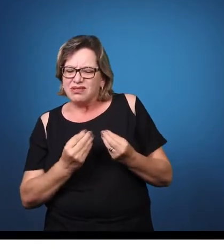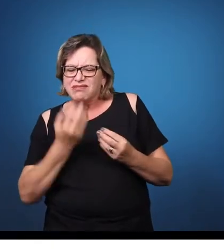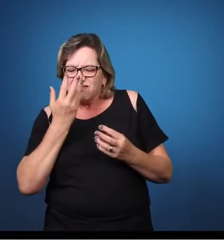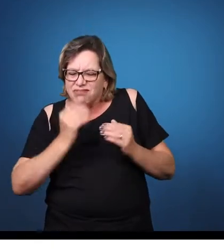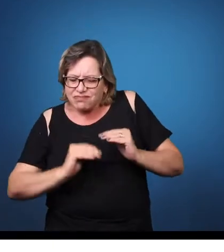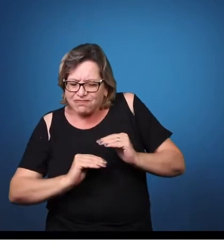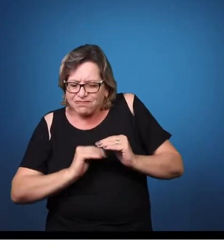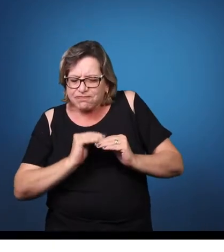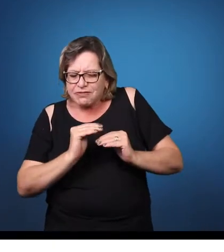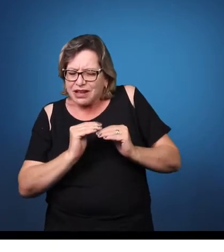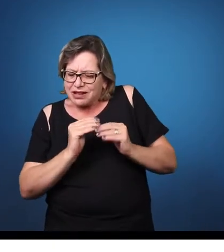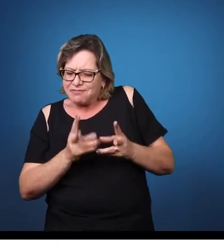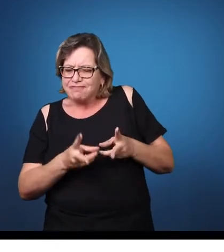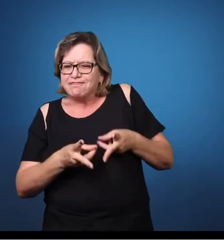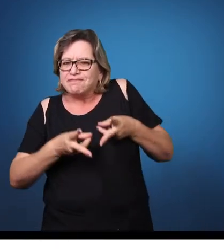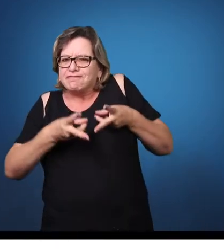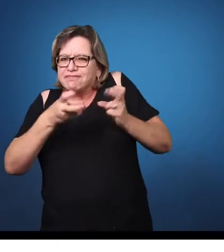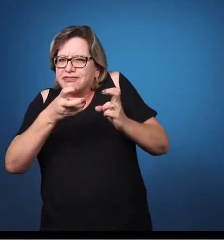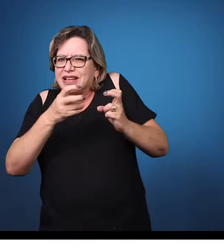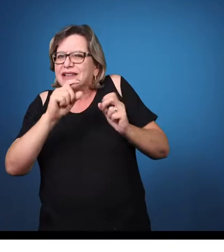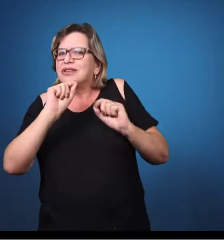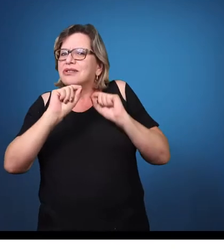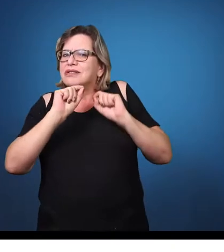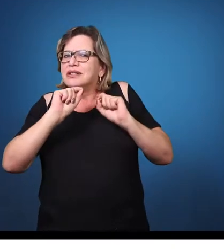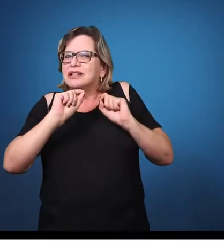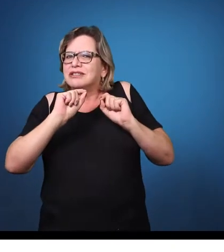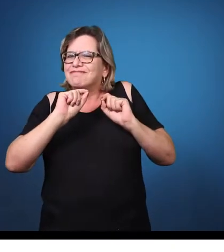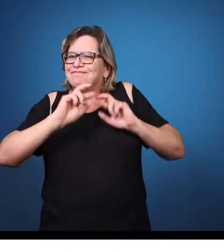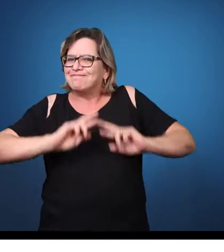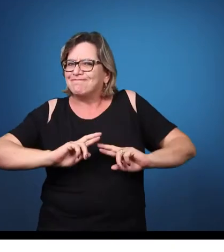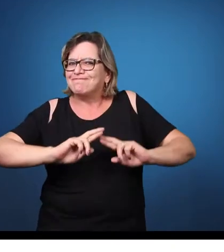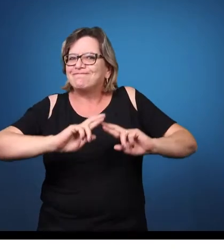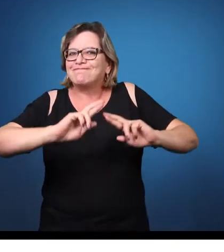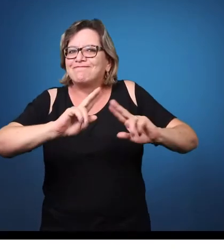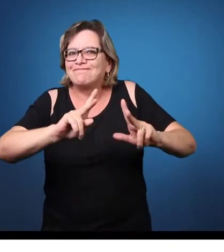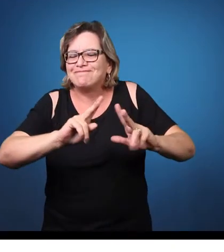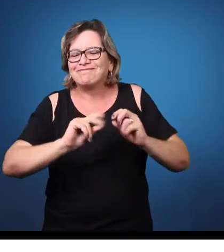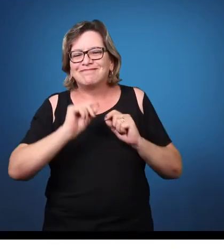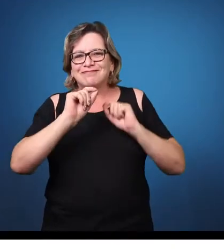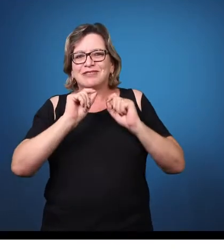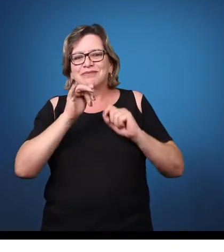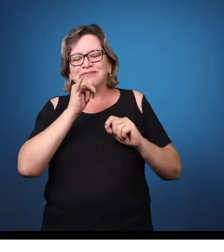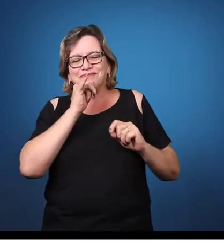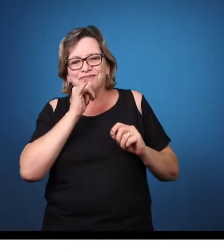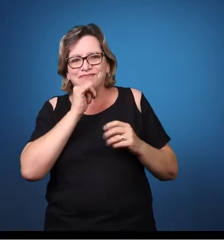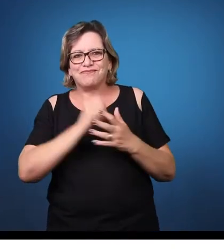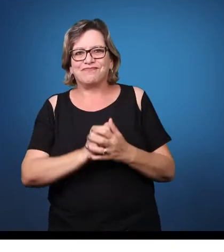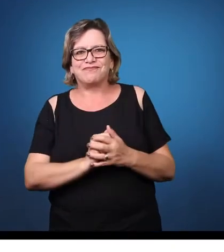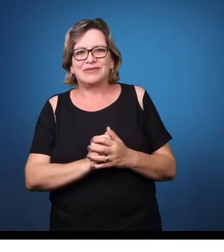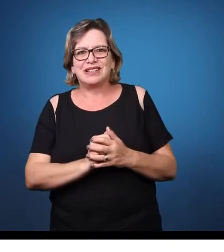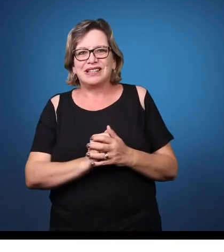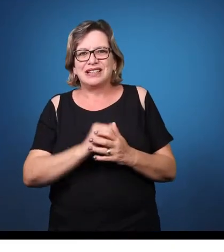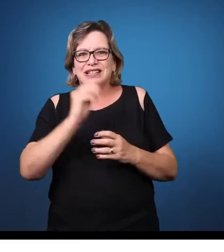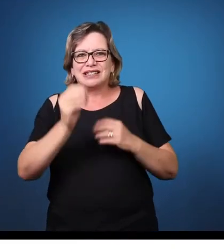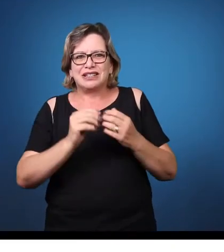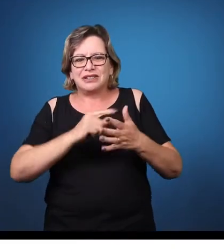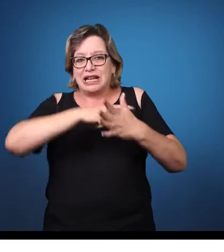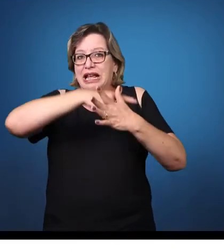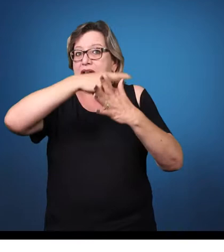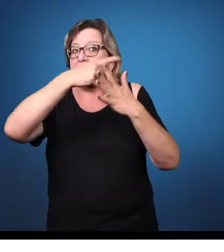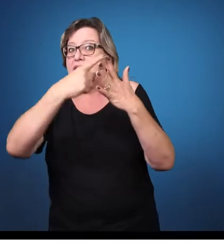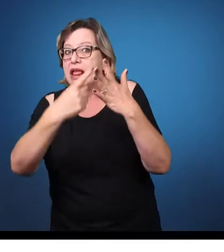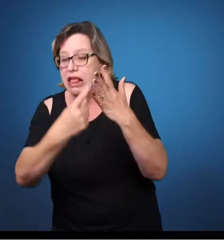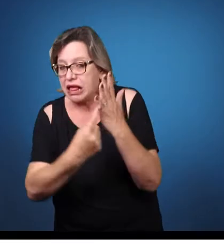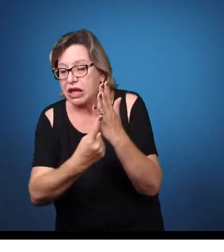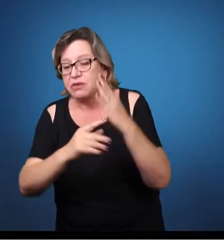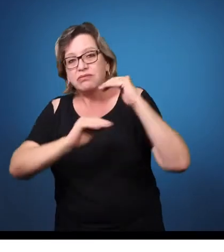percebe que algo está destoando. Então, por exemplo, a criança, dentro das cinco áreas do desenvolvimento, a